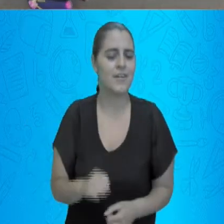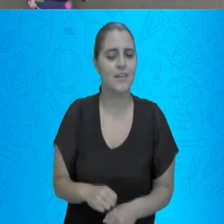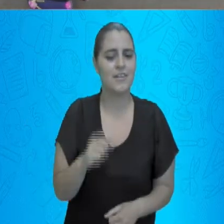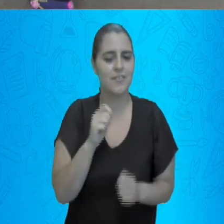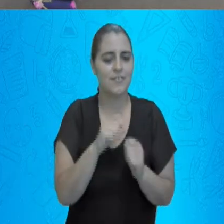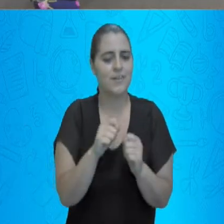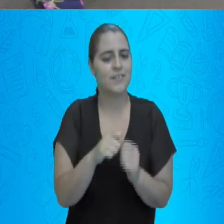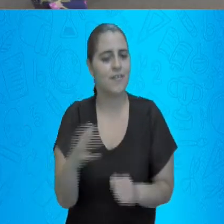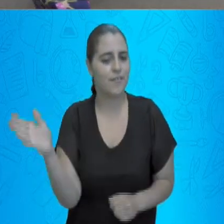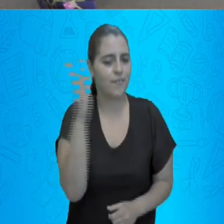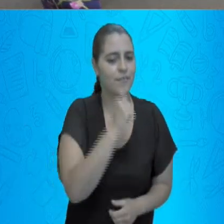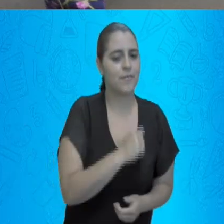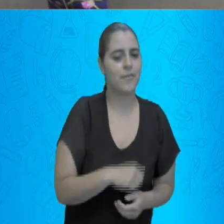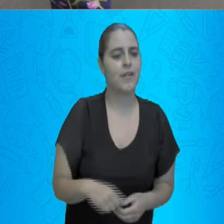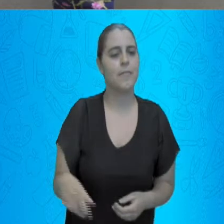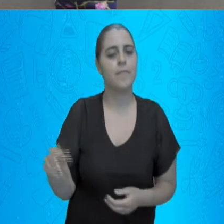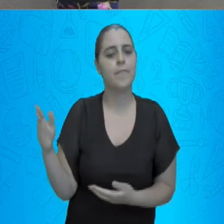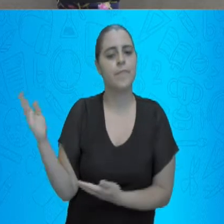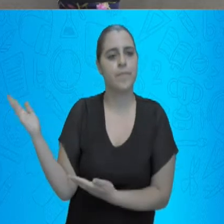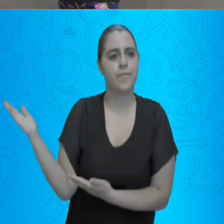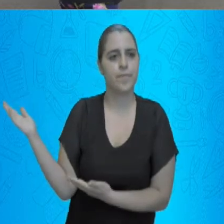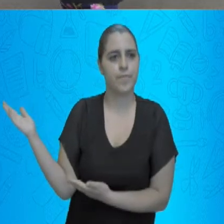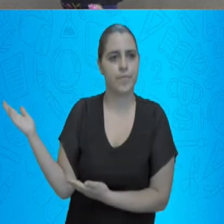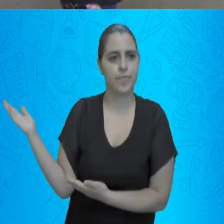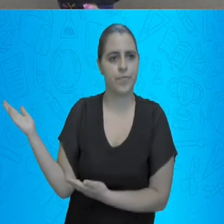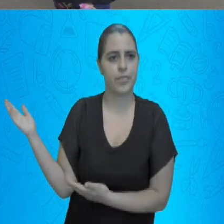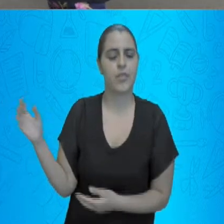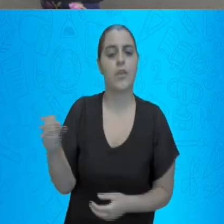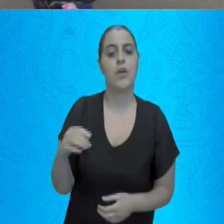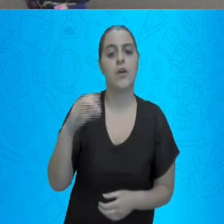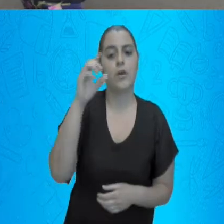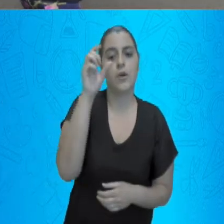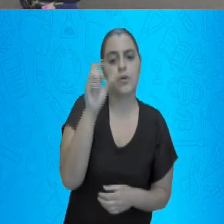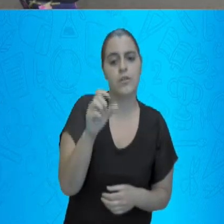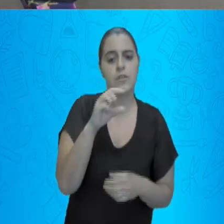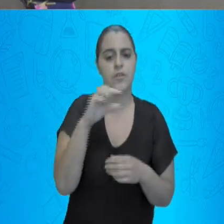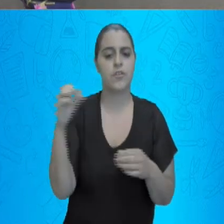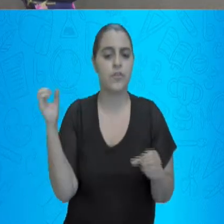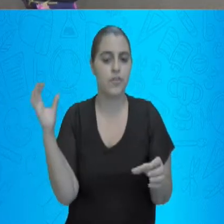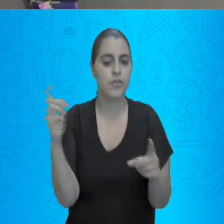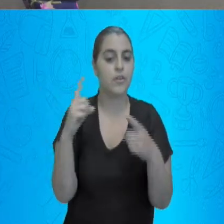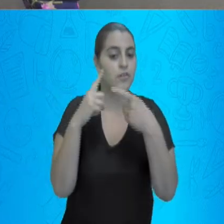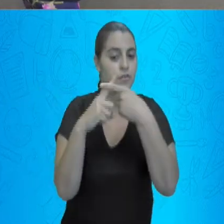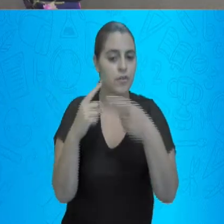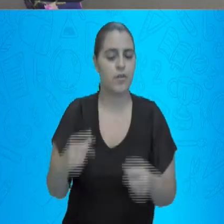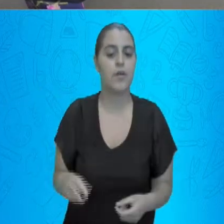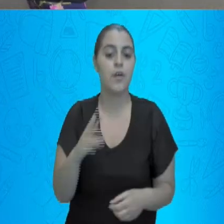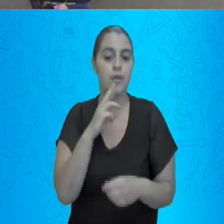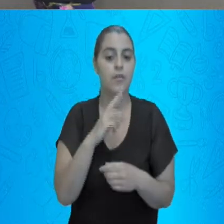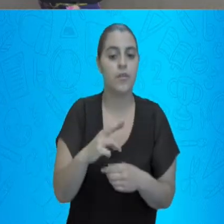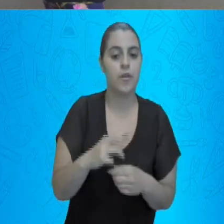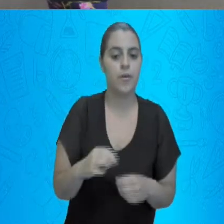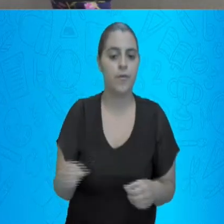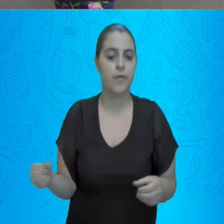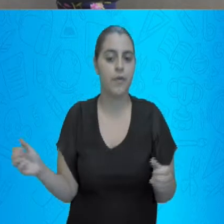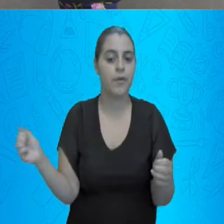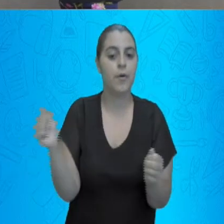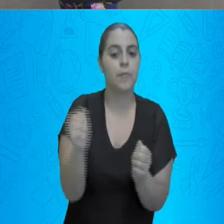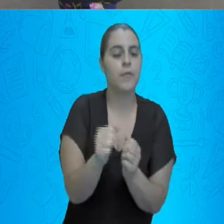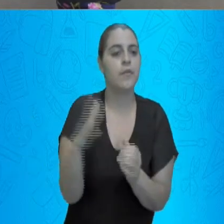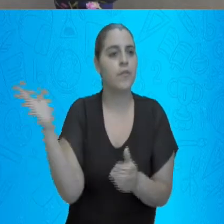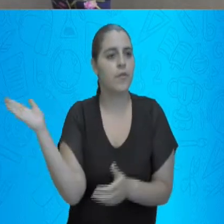Vem comigo aqui na telinha, ó. Cruza, adição. Resolva as adições e complete a